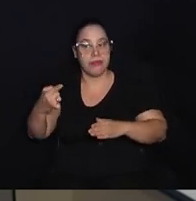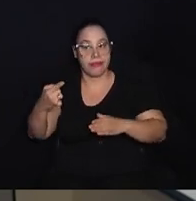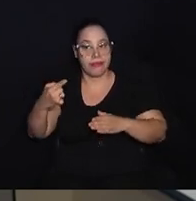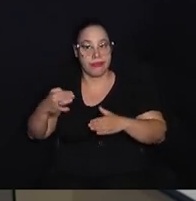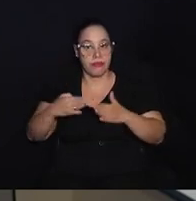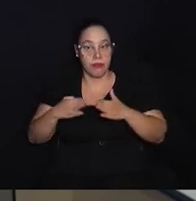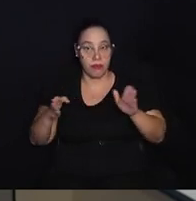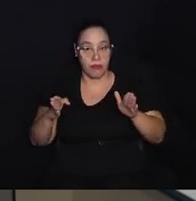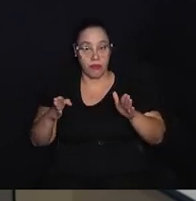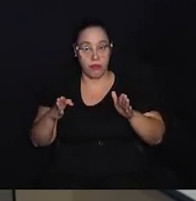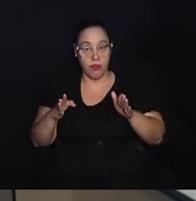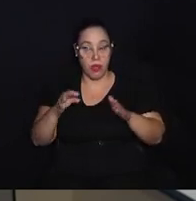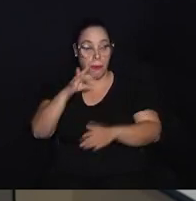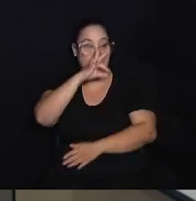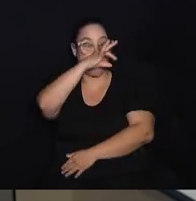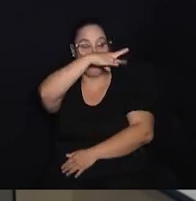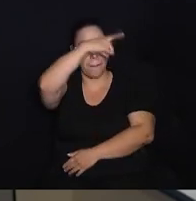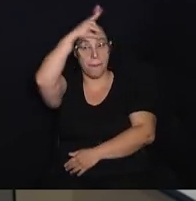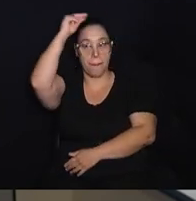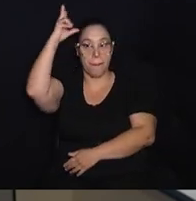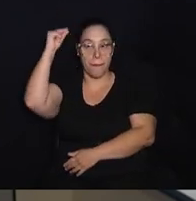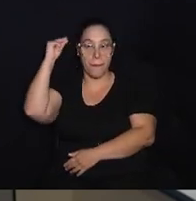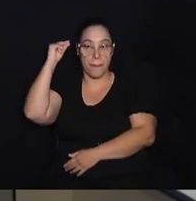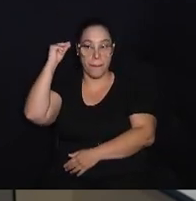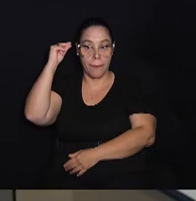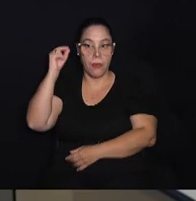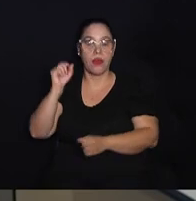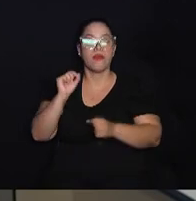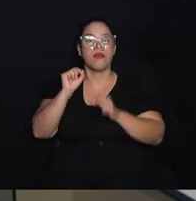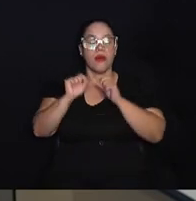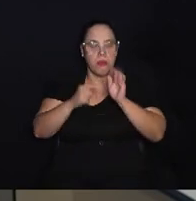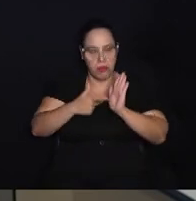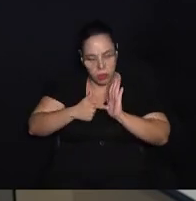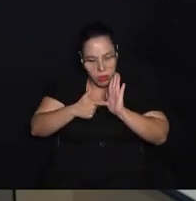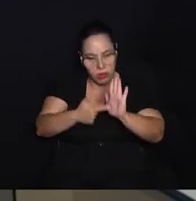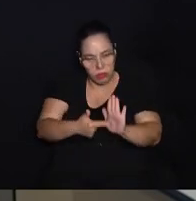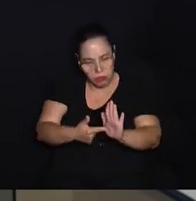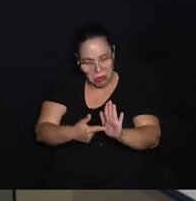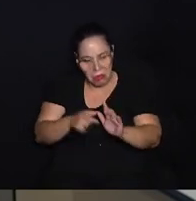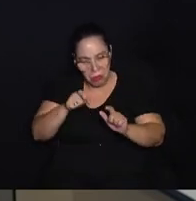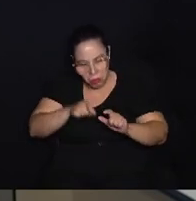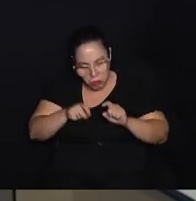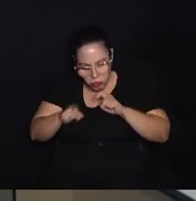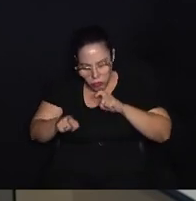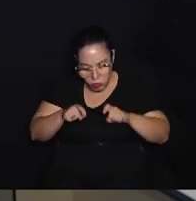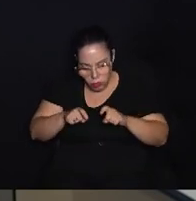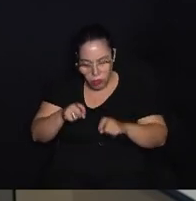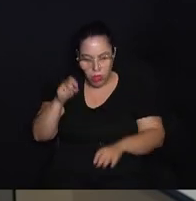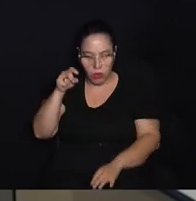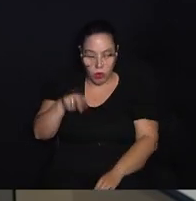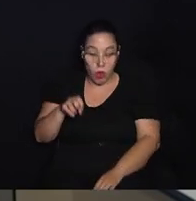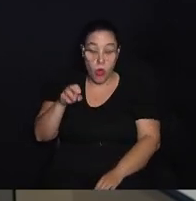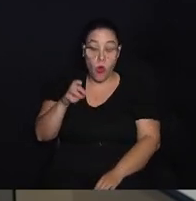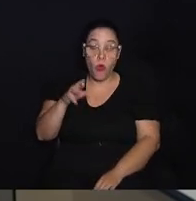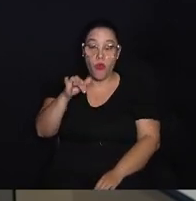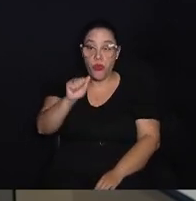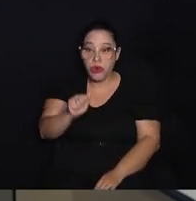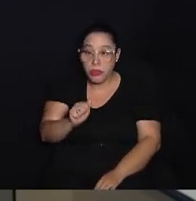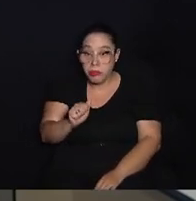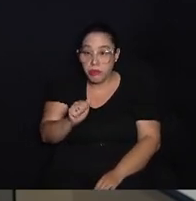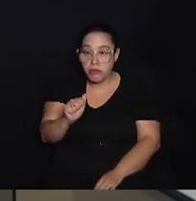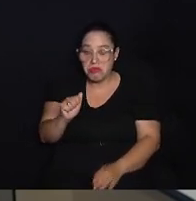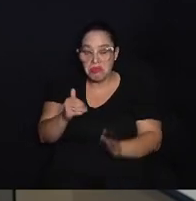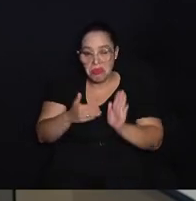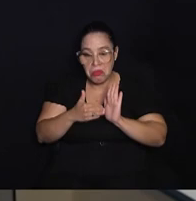tela para prefeito. É feita a mesma exibição. A pessoa digita o número, aperta confirma, aparece o